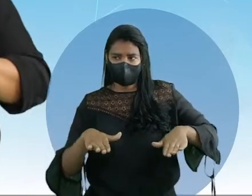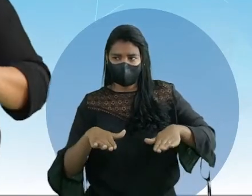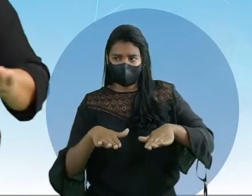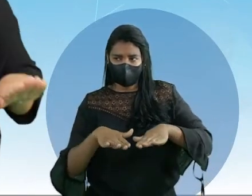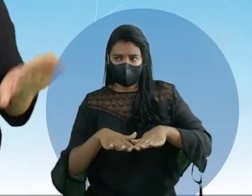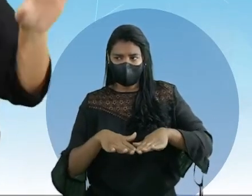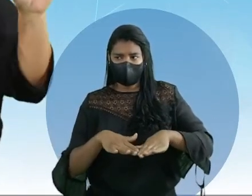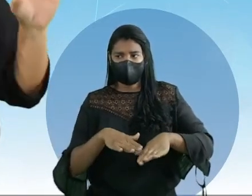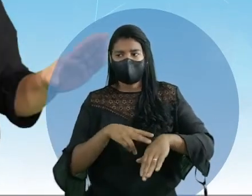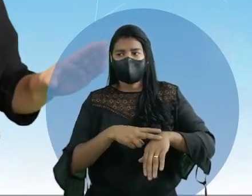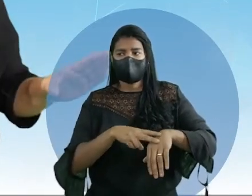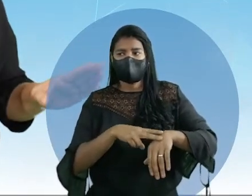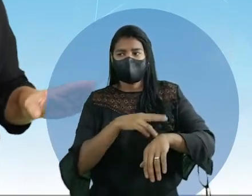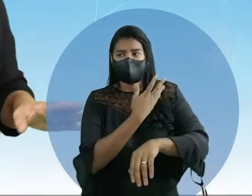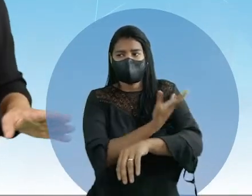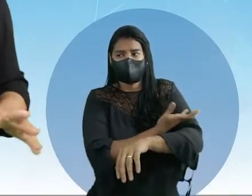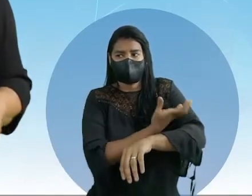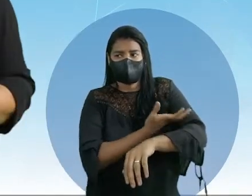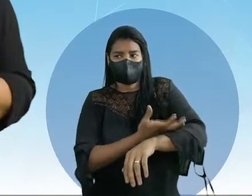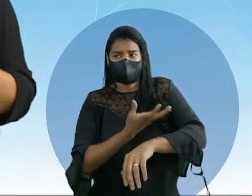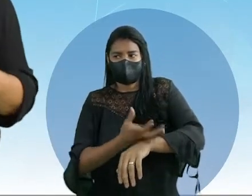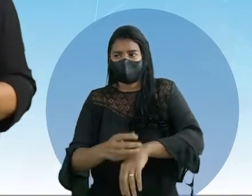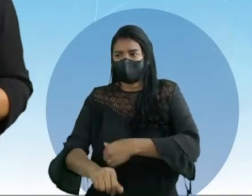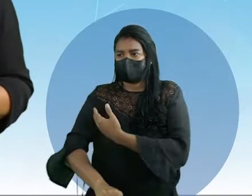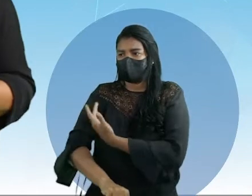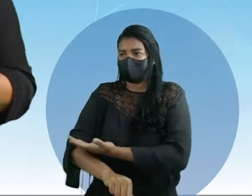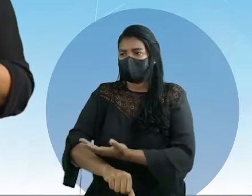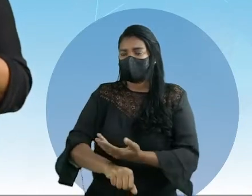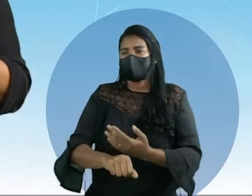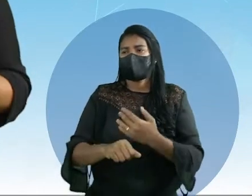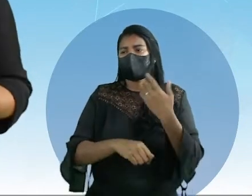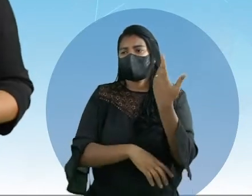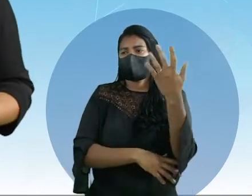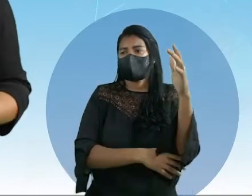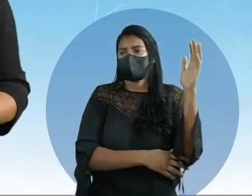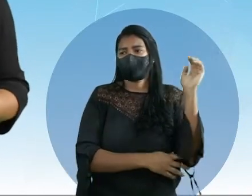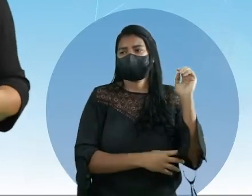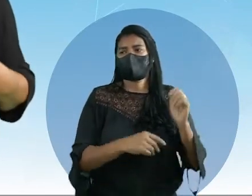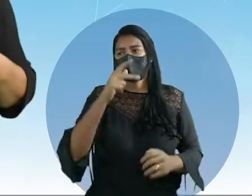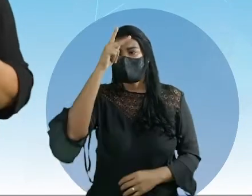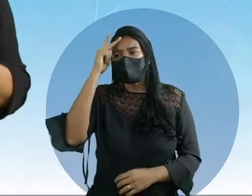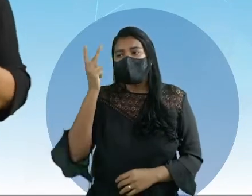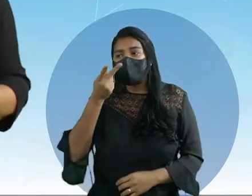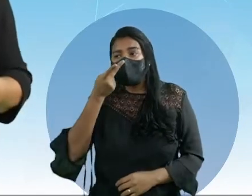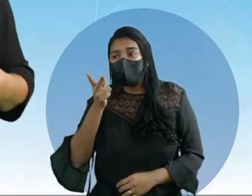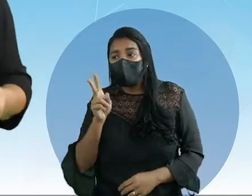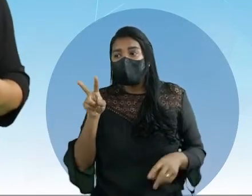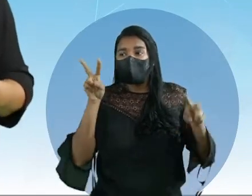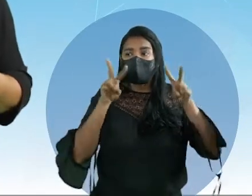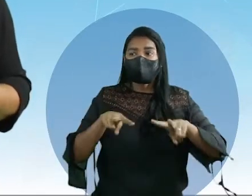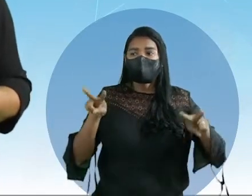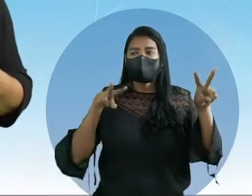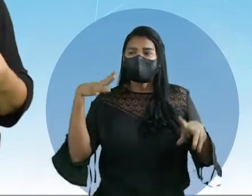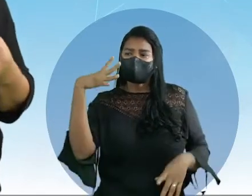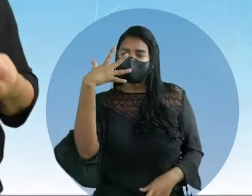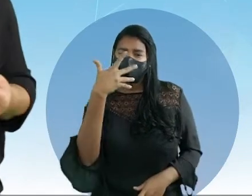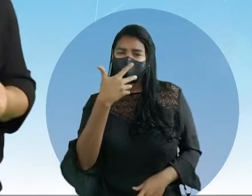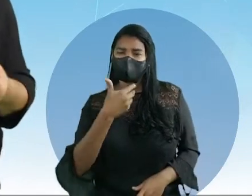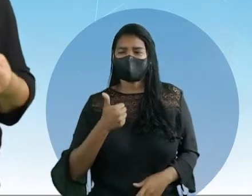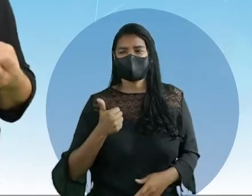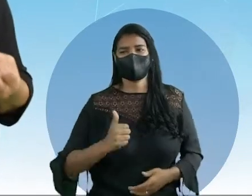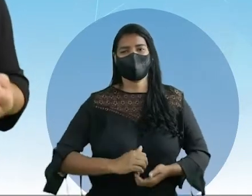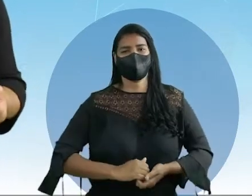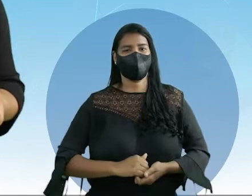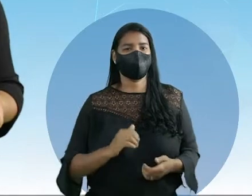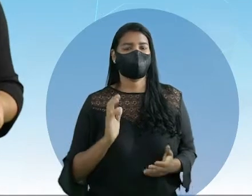vermelhada, verdeada, ao redor. Então, os turistas estão aí vendo. São muito lindos, é muito